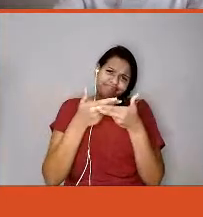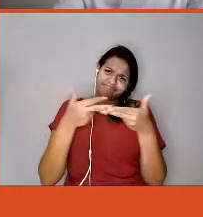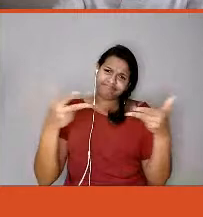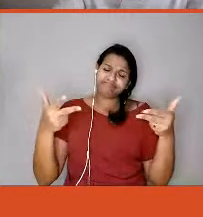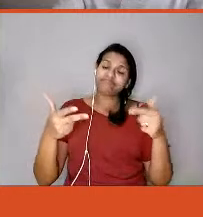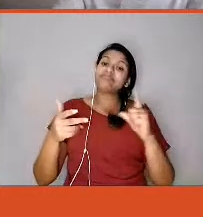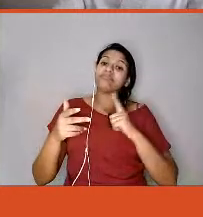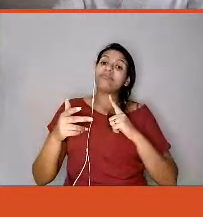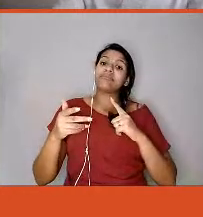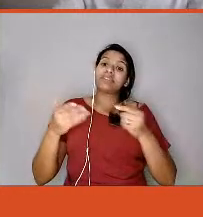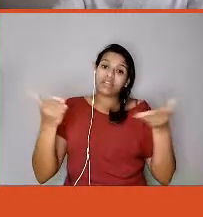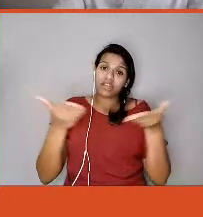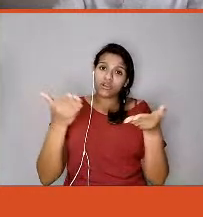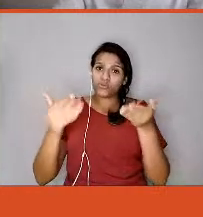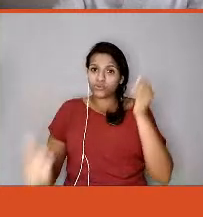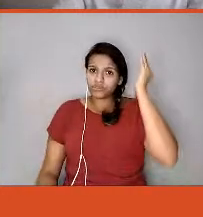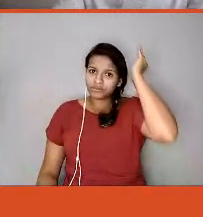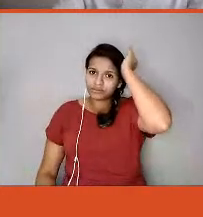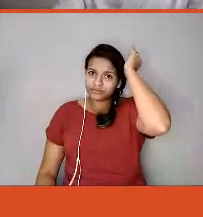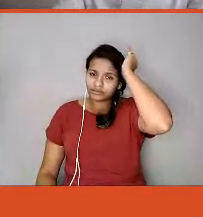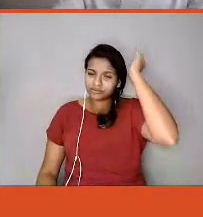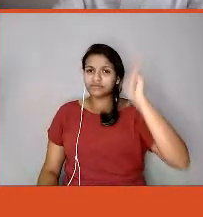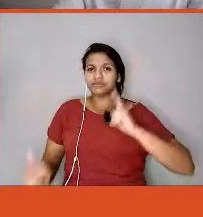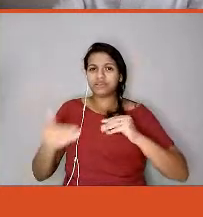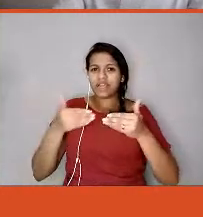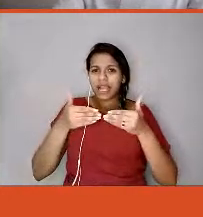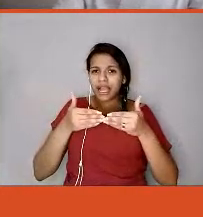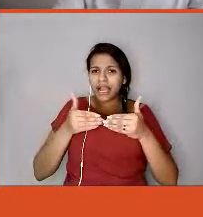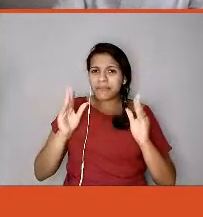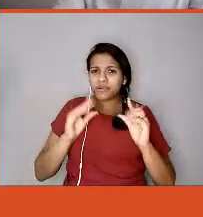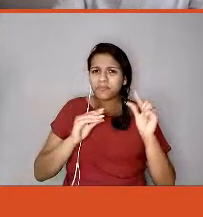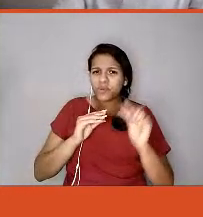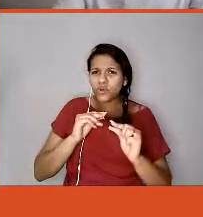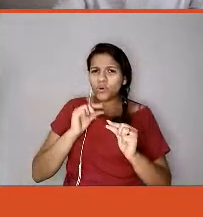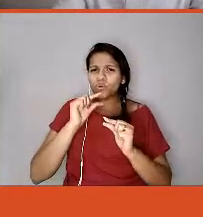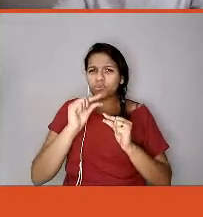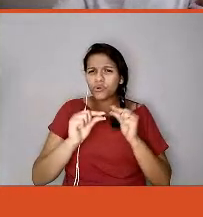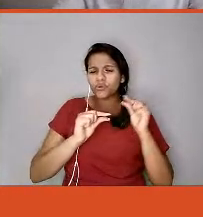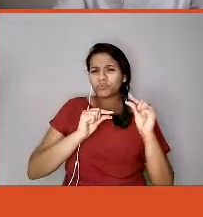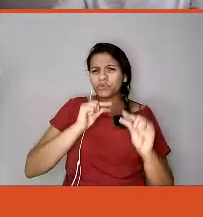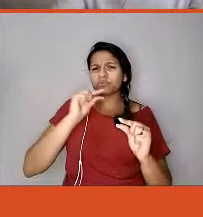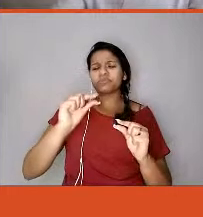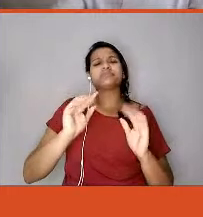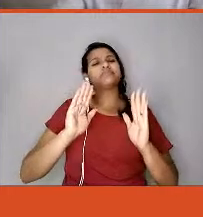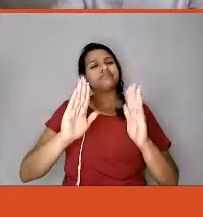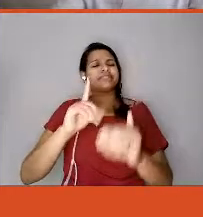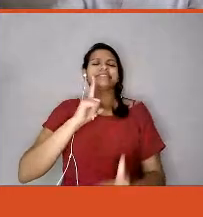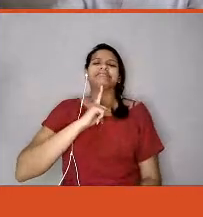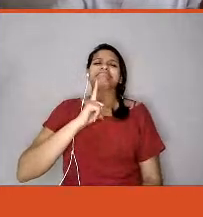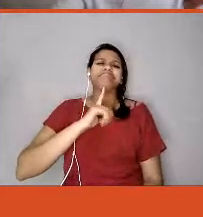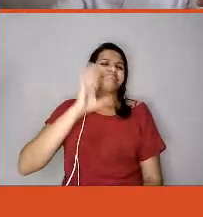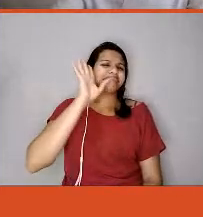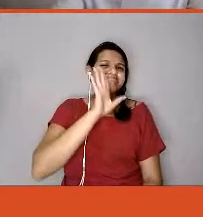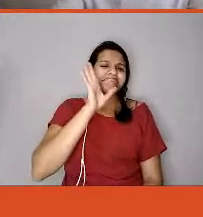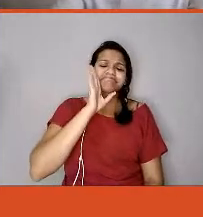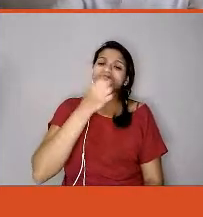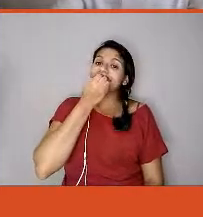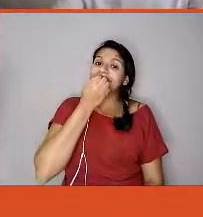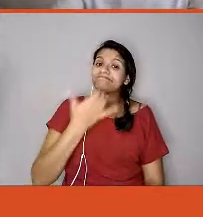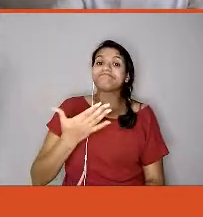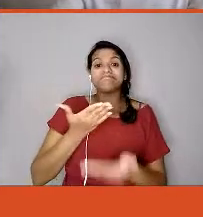mas tem muitos conteúdos para serem compartilhados com a equipe de vocês, usem essa parceria, ela